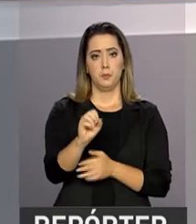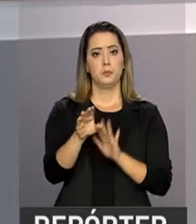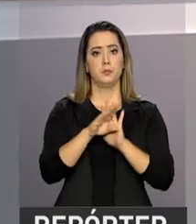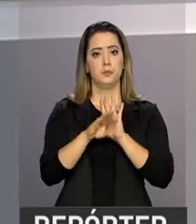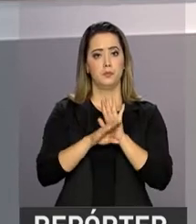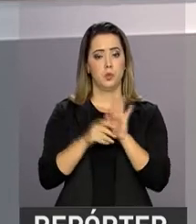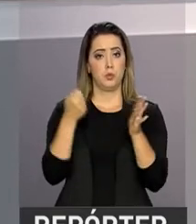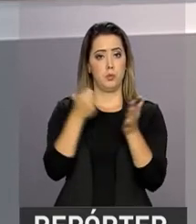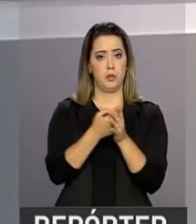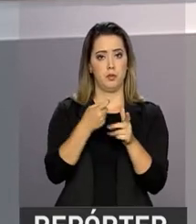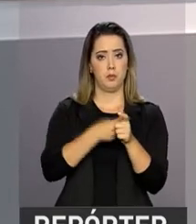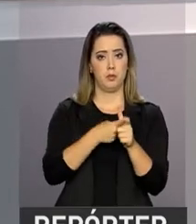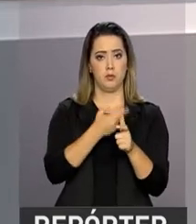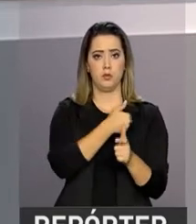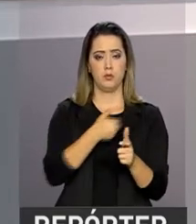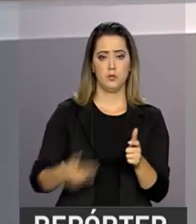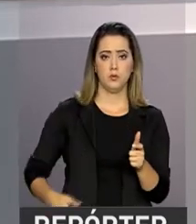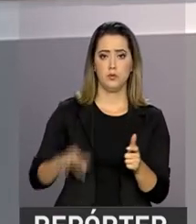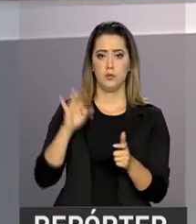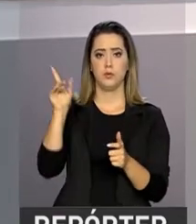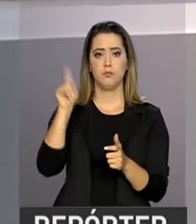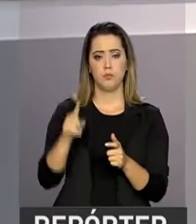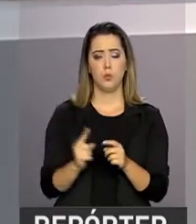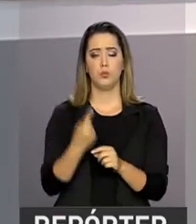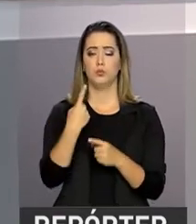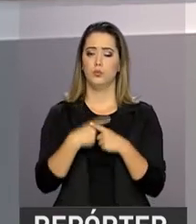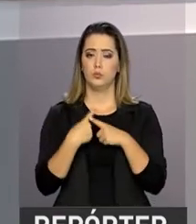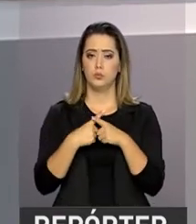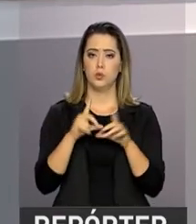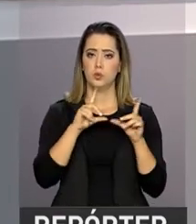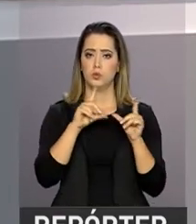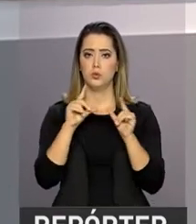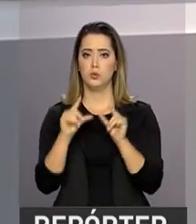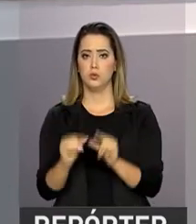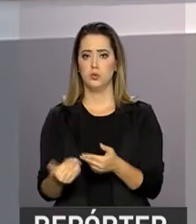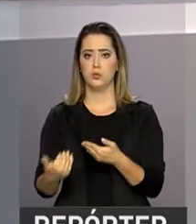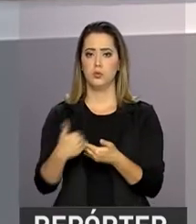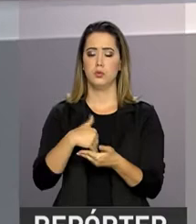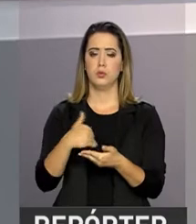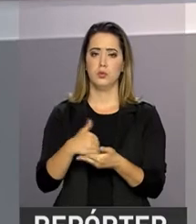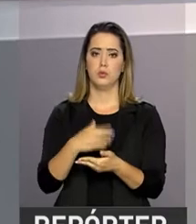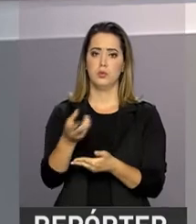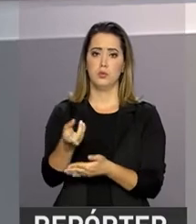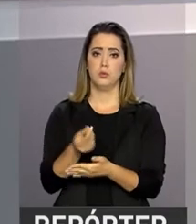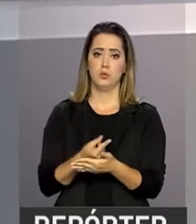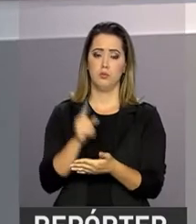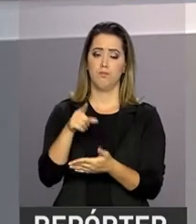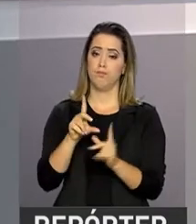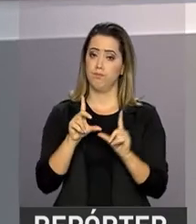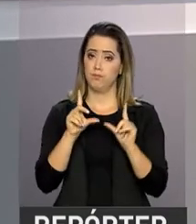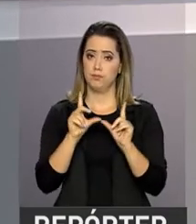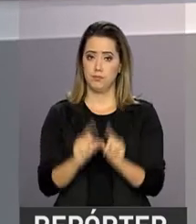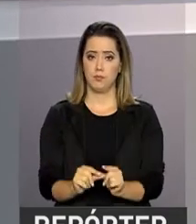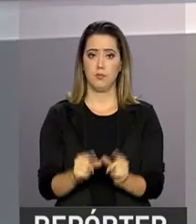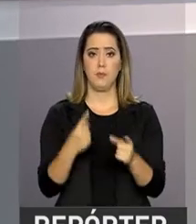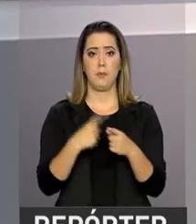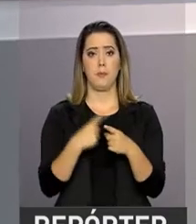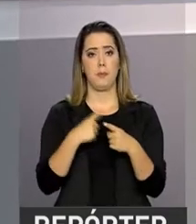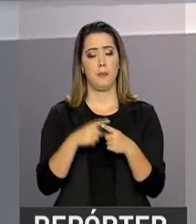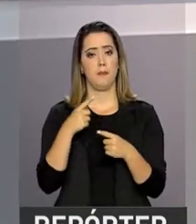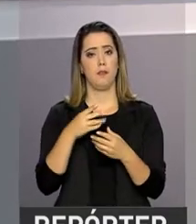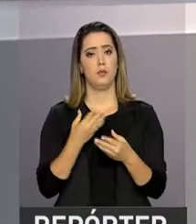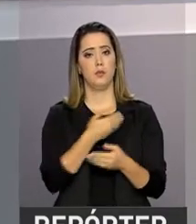da União proposto pelo governo, foi um dos motivos que causaram a queda na arrecadação. E essa queda, como lembrou o presidente,